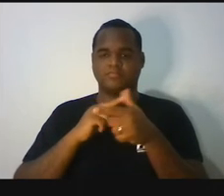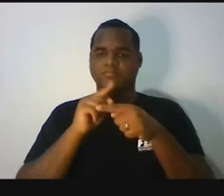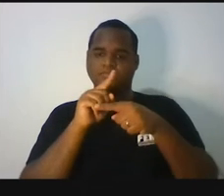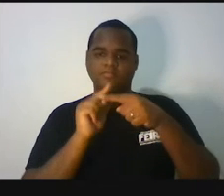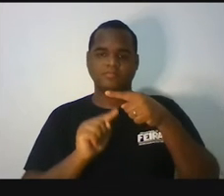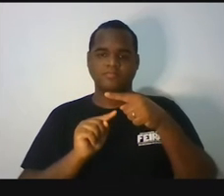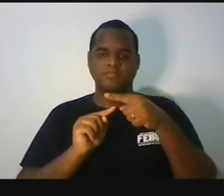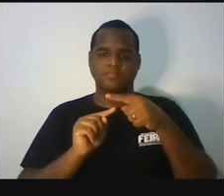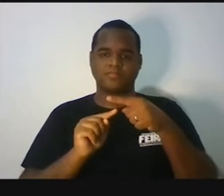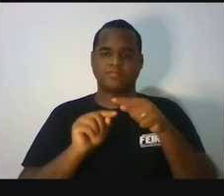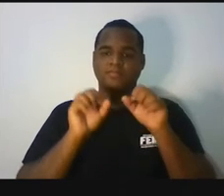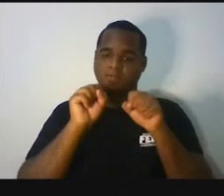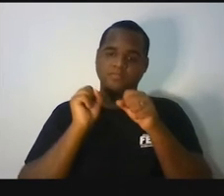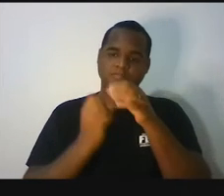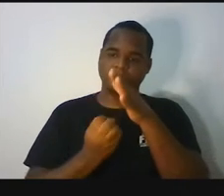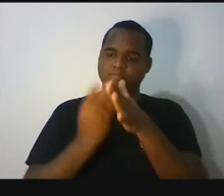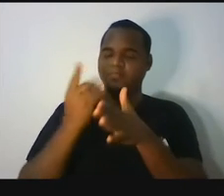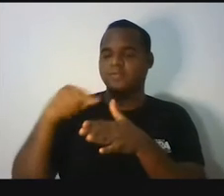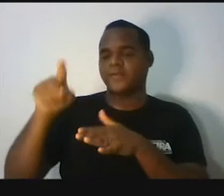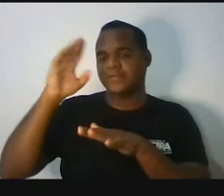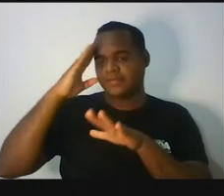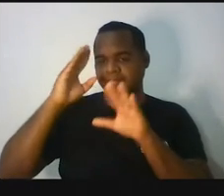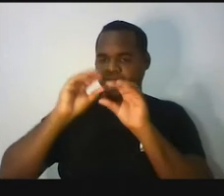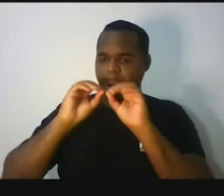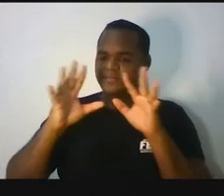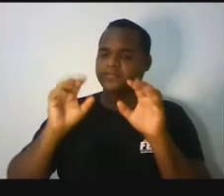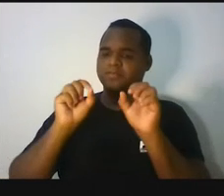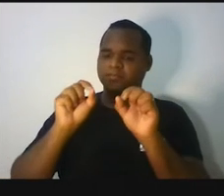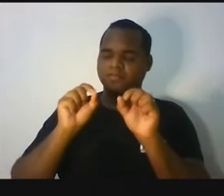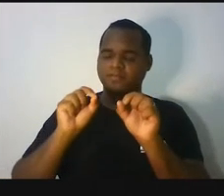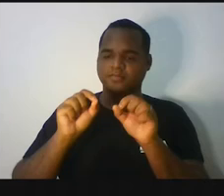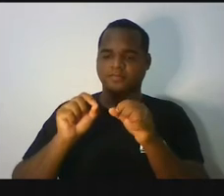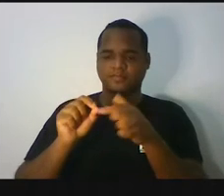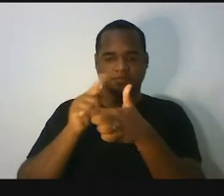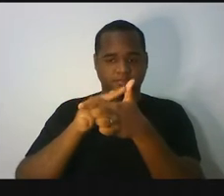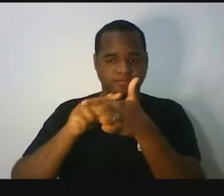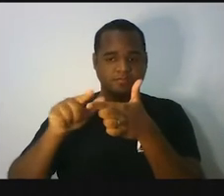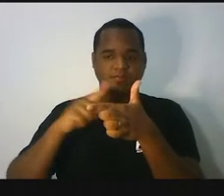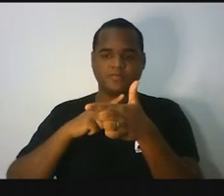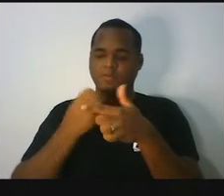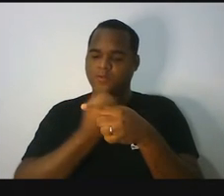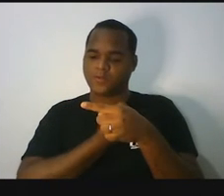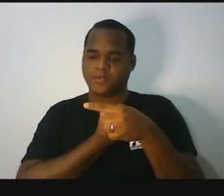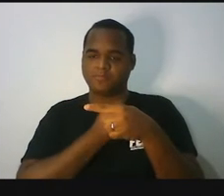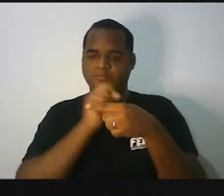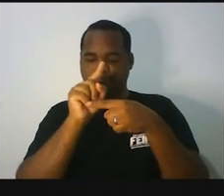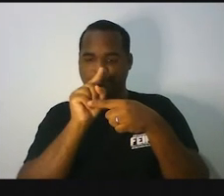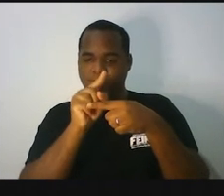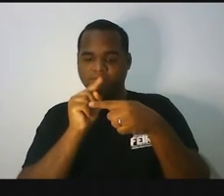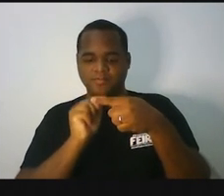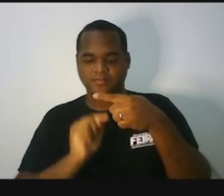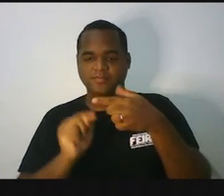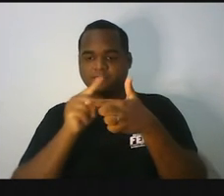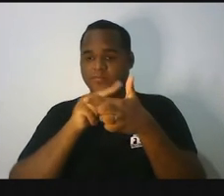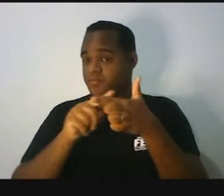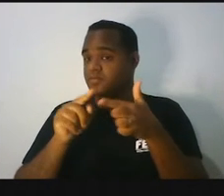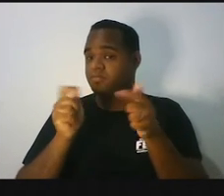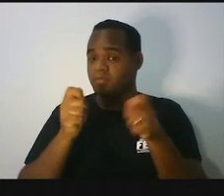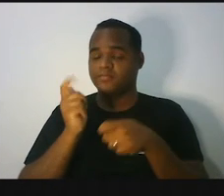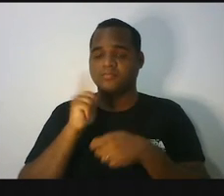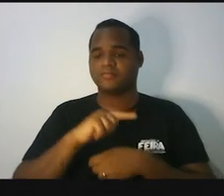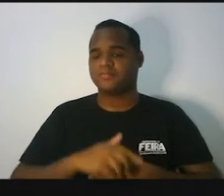ela pode ser entendida como divisão. O número que está em cima, dividido pelo número que está embaixo. Tudo bem?